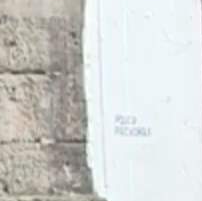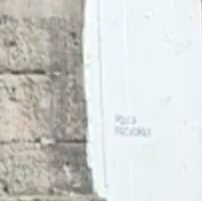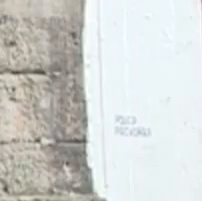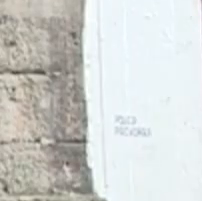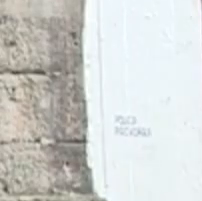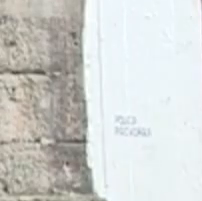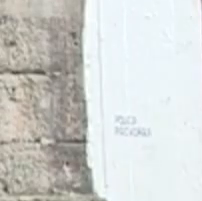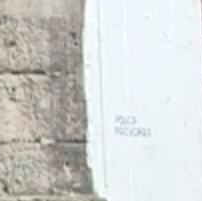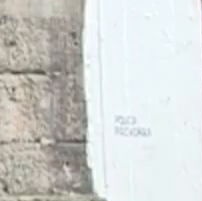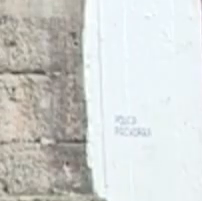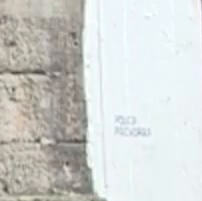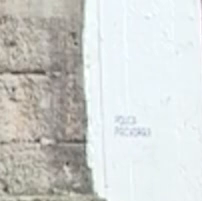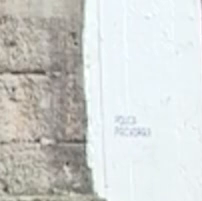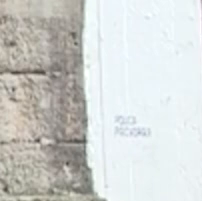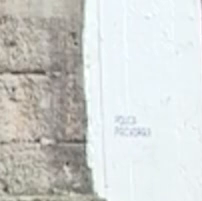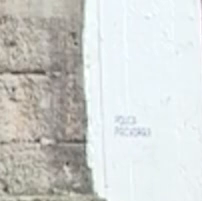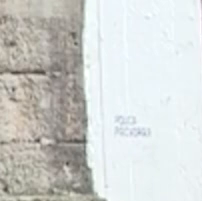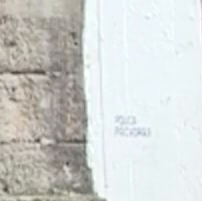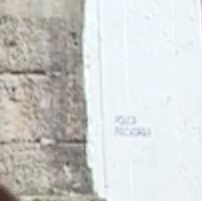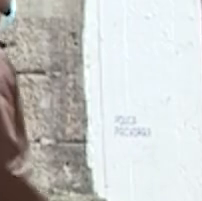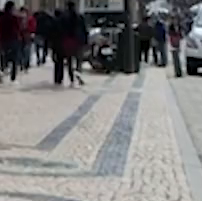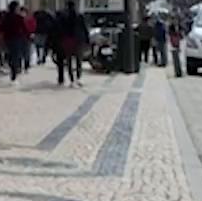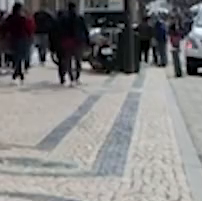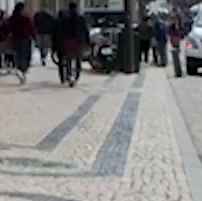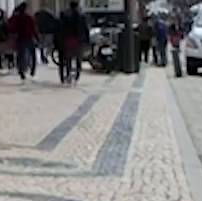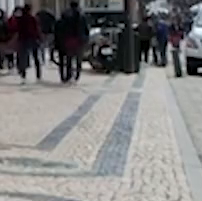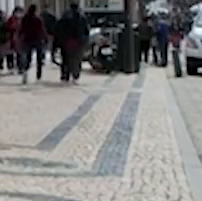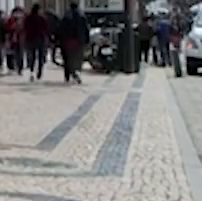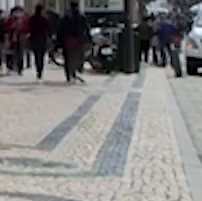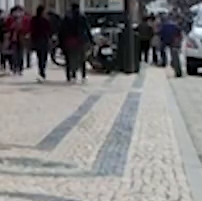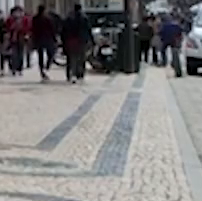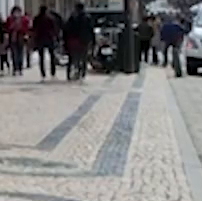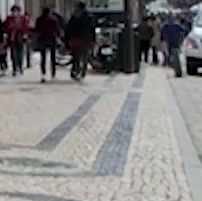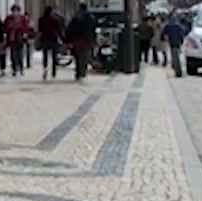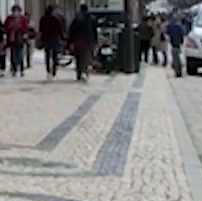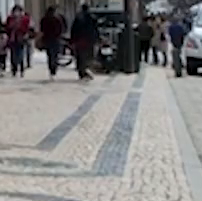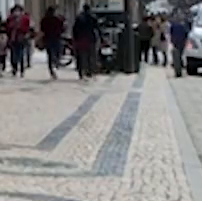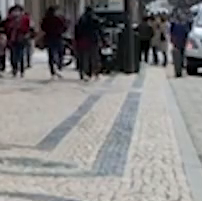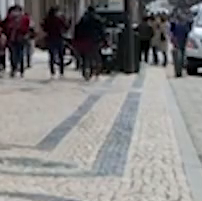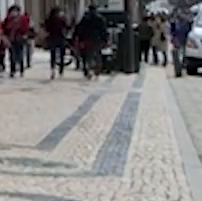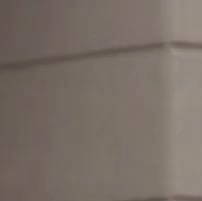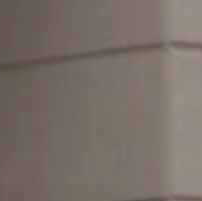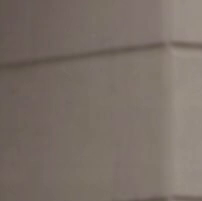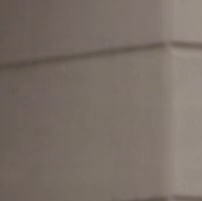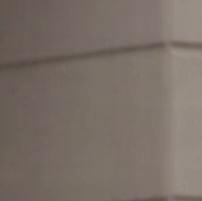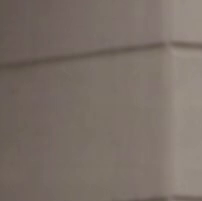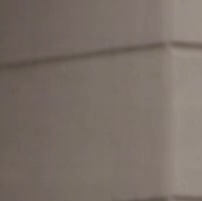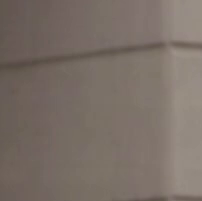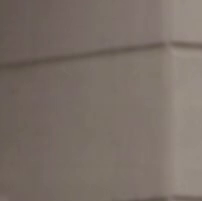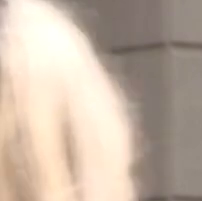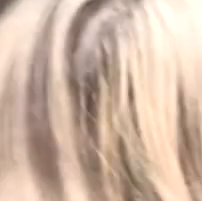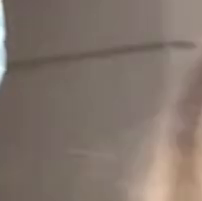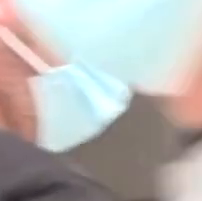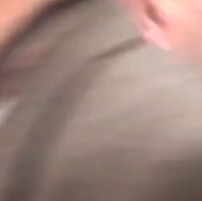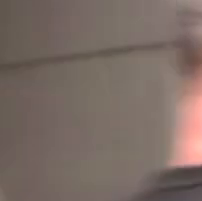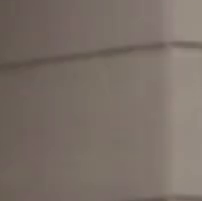por causa da pandemia da Covid-19 parece ter chegado ao fim no Porto e Norte de Portugal a região tem registrado uma explosão de marcações